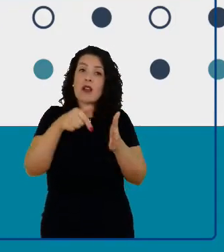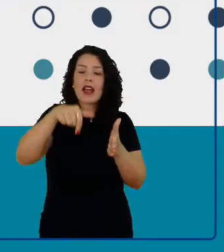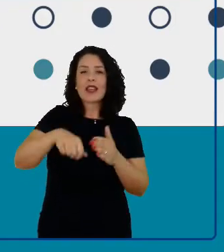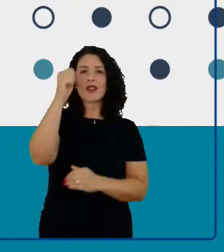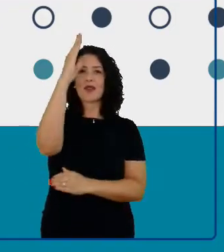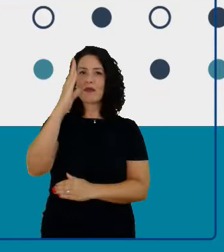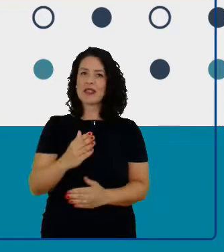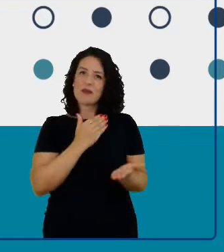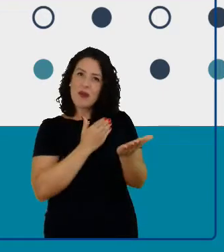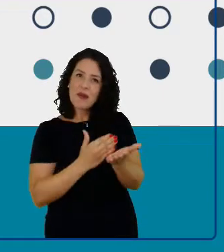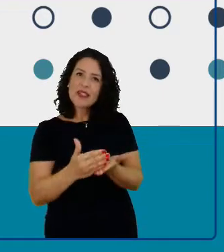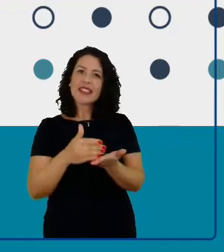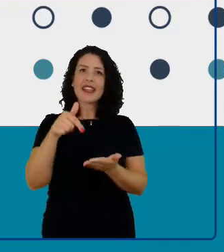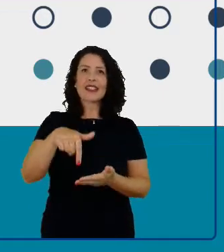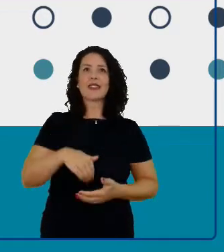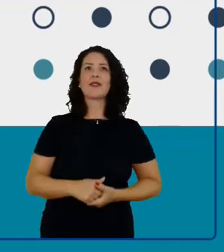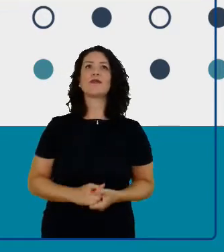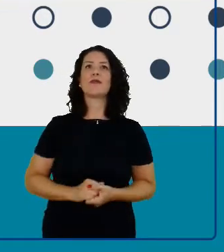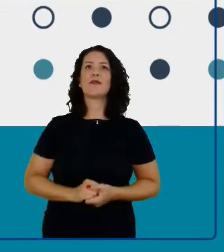para todos nós.